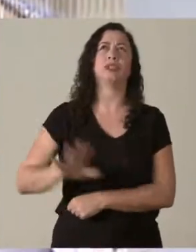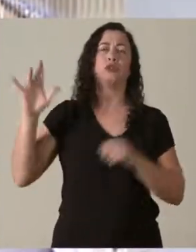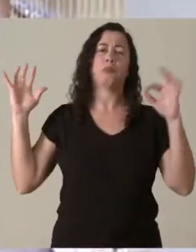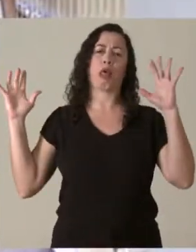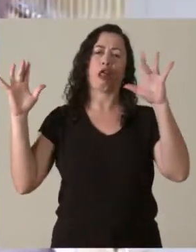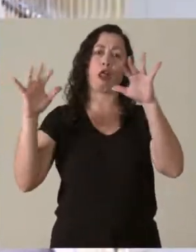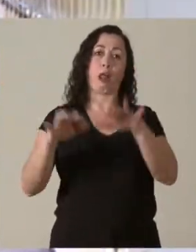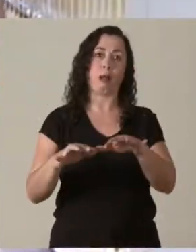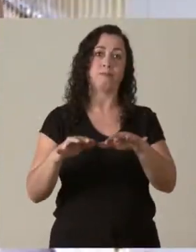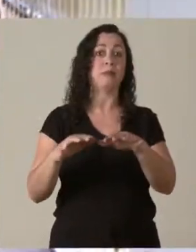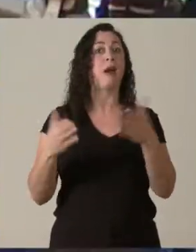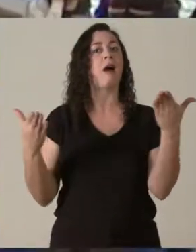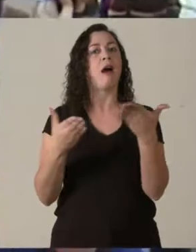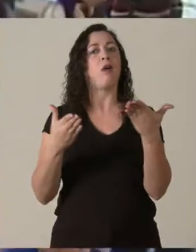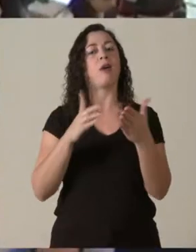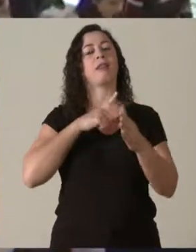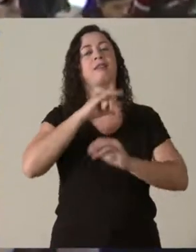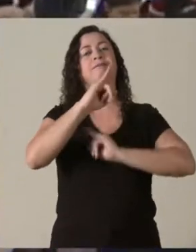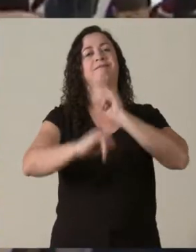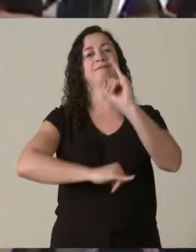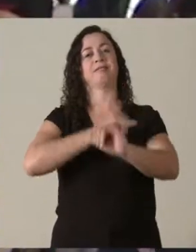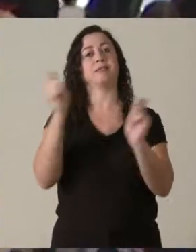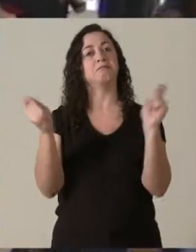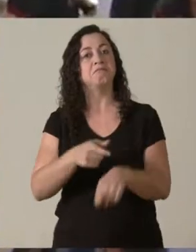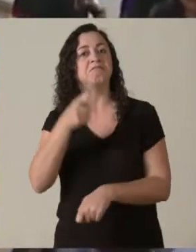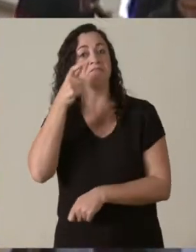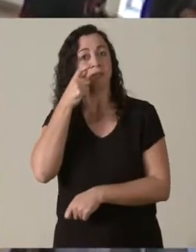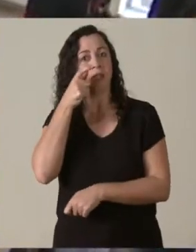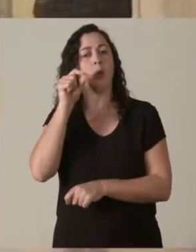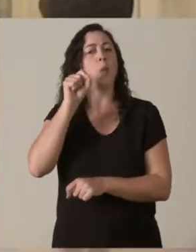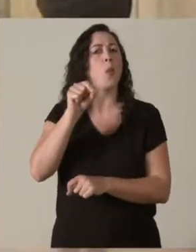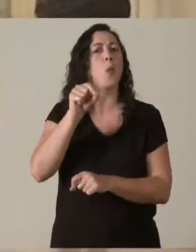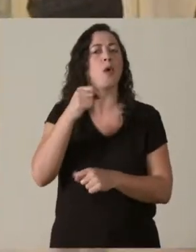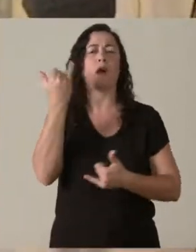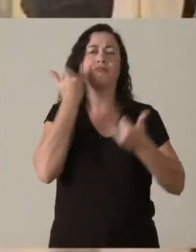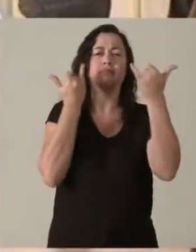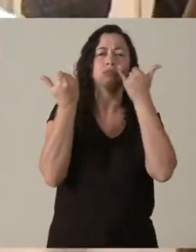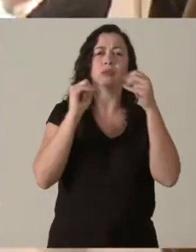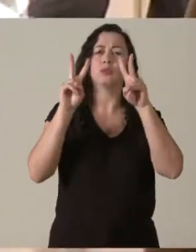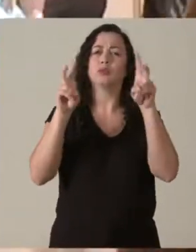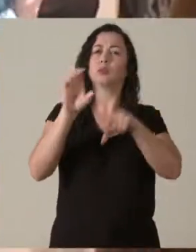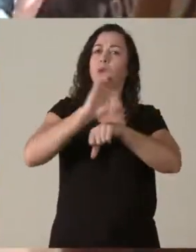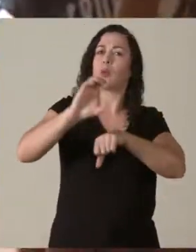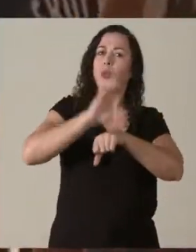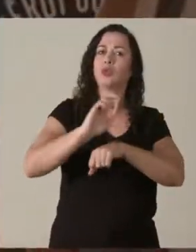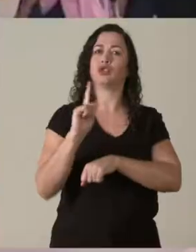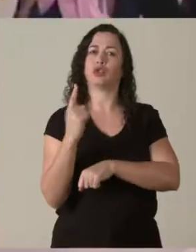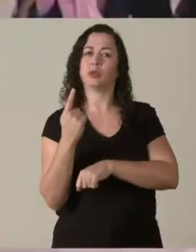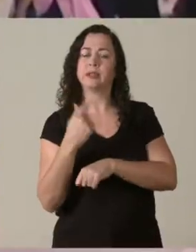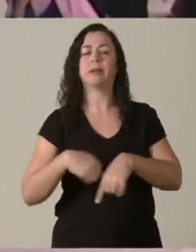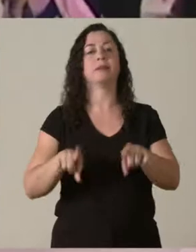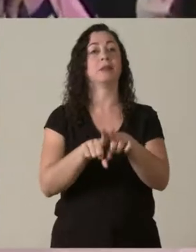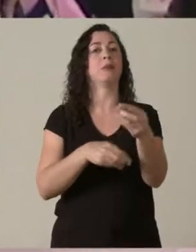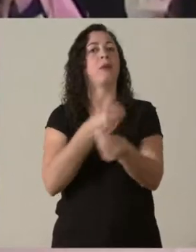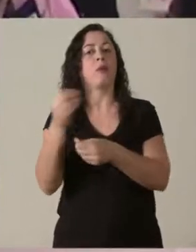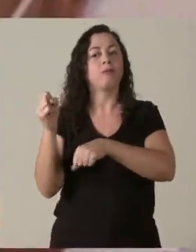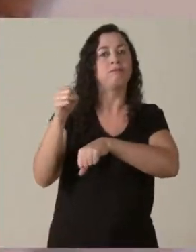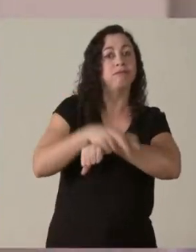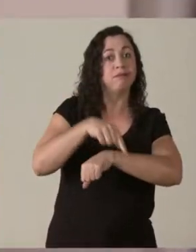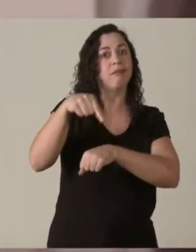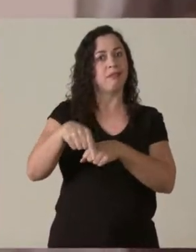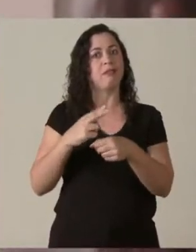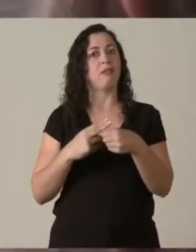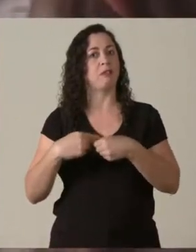ganha uma plataforma virtual com informações sobre todos os cursos de graduação, formas de ingresso,